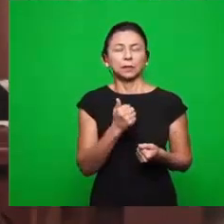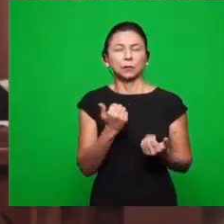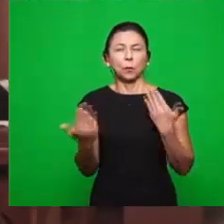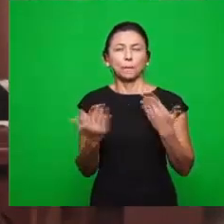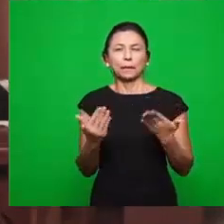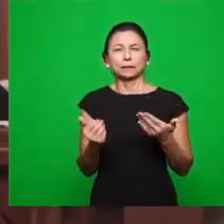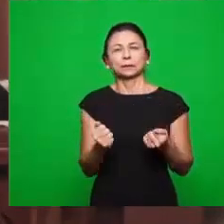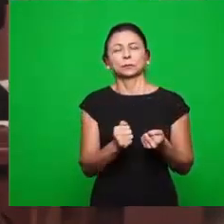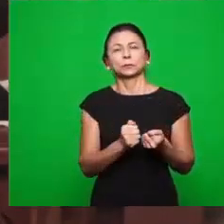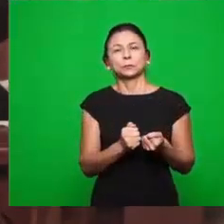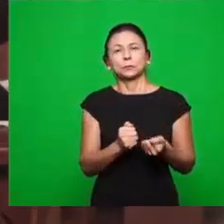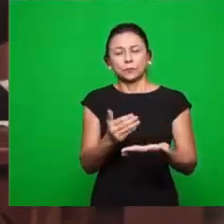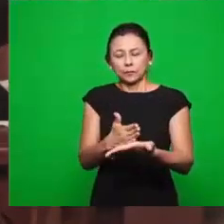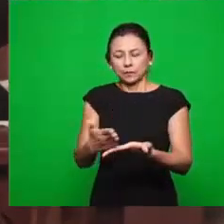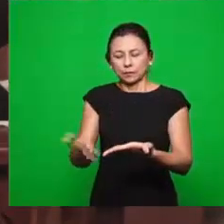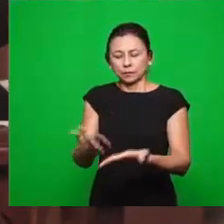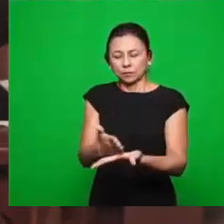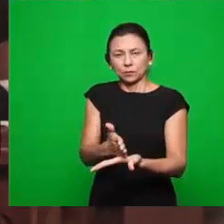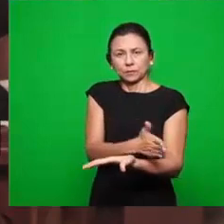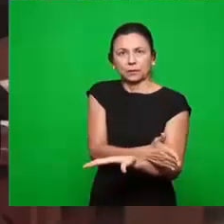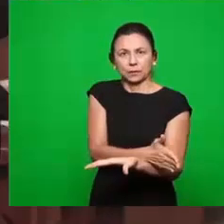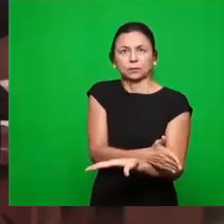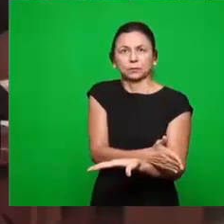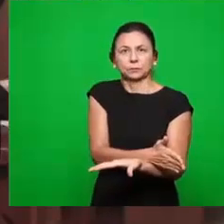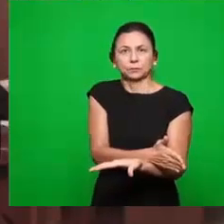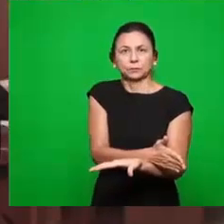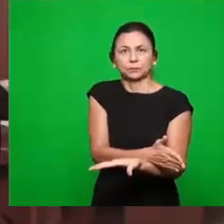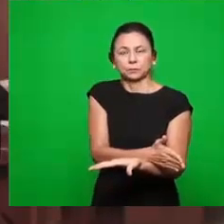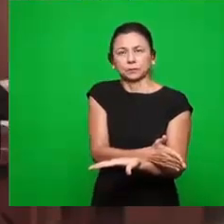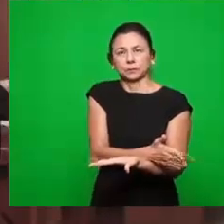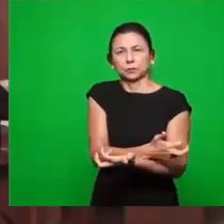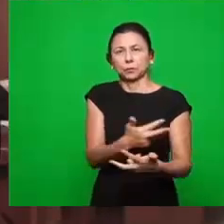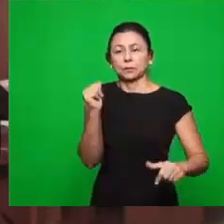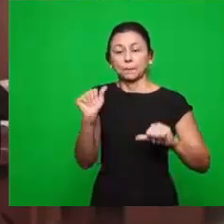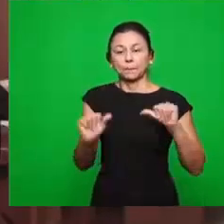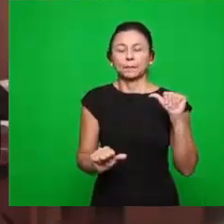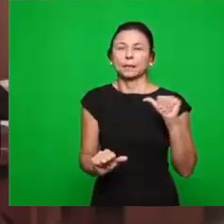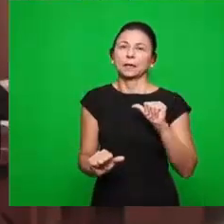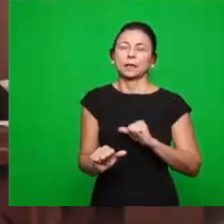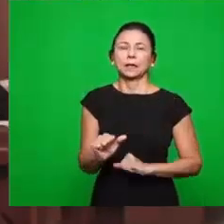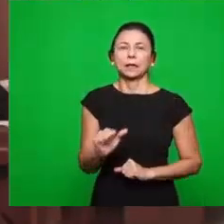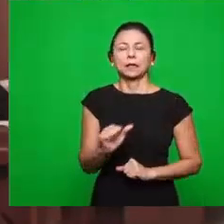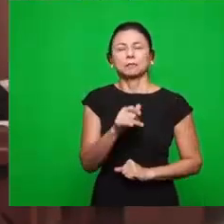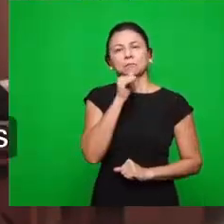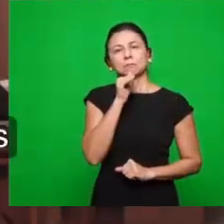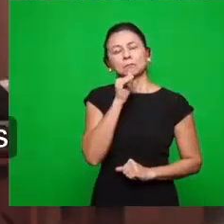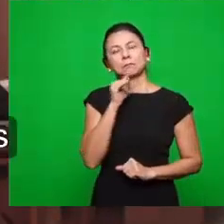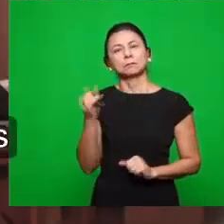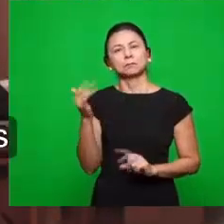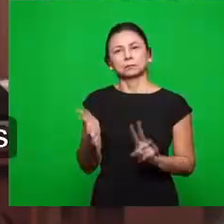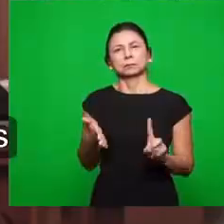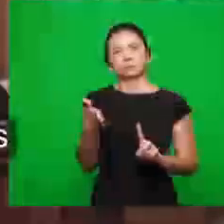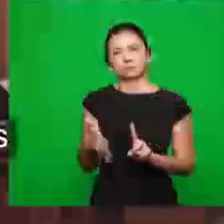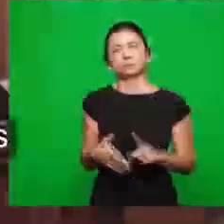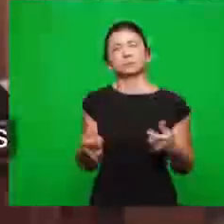águas, onde muita coisa vai ser mudada. Por exemplo, a mensagem. É